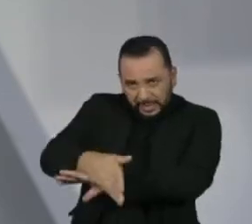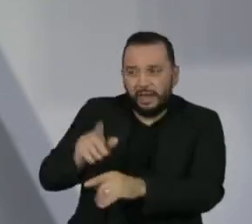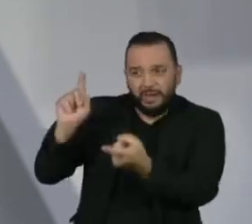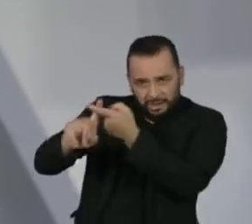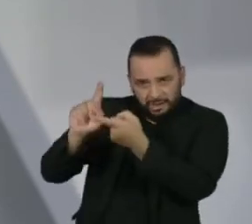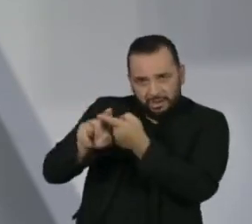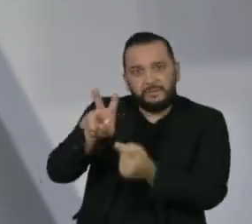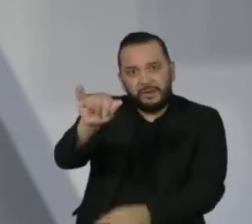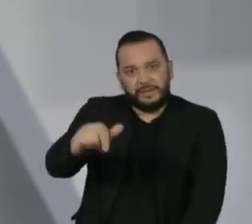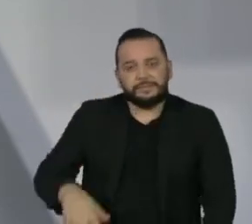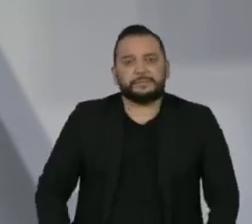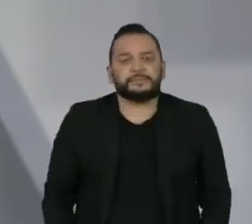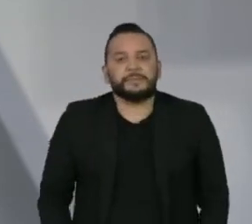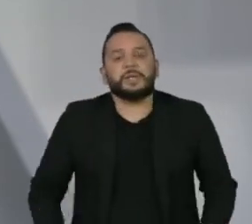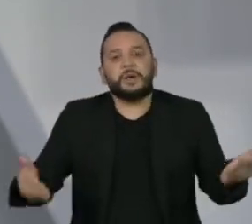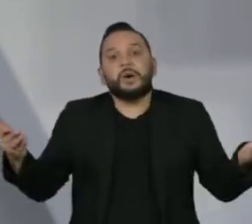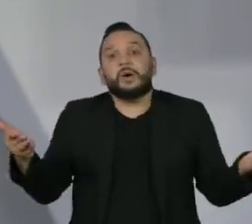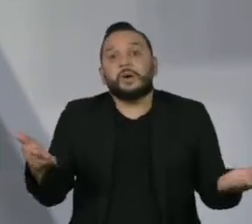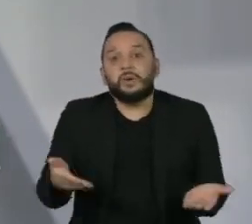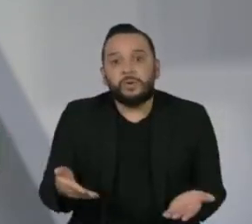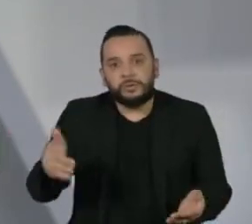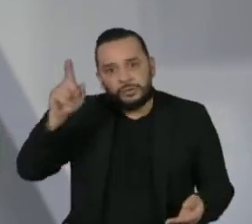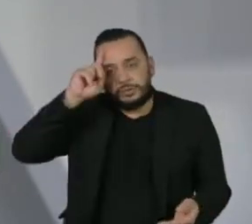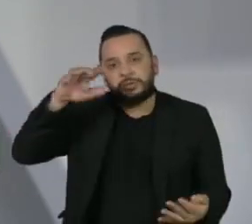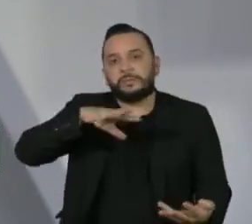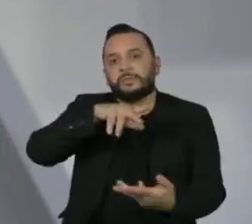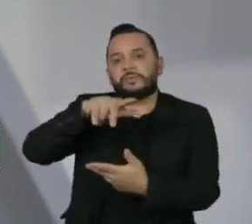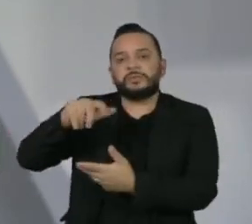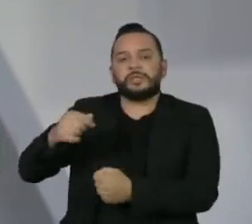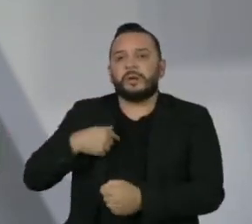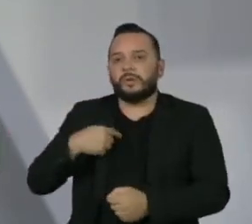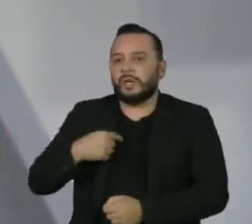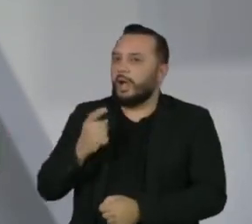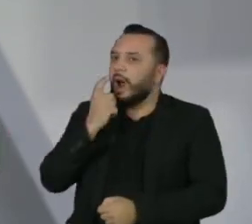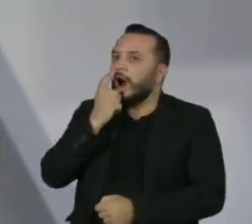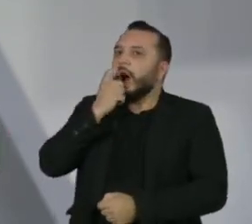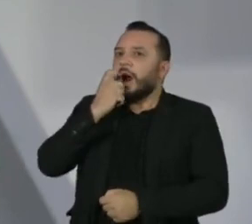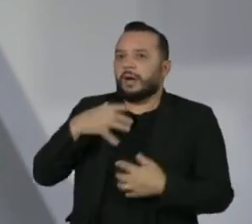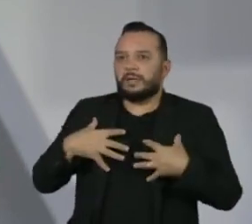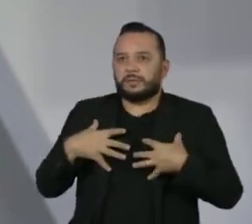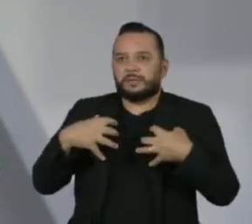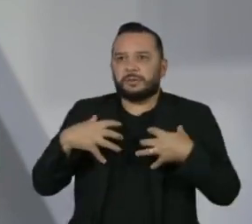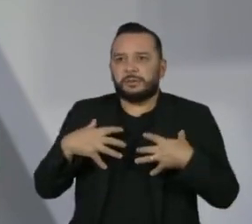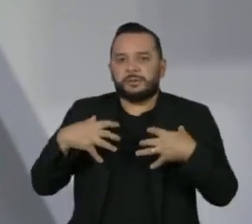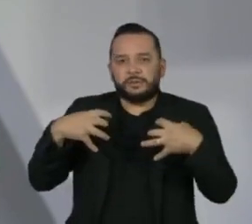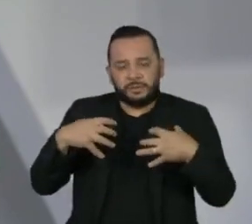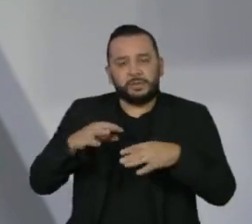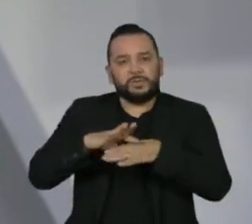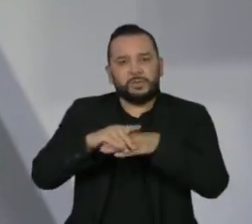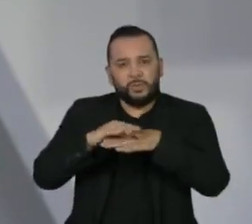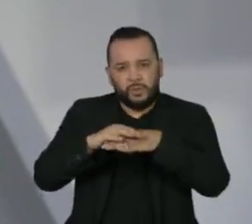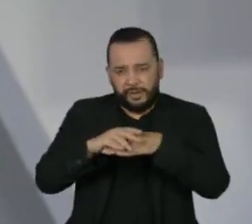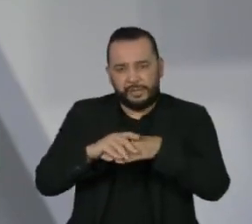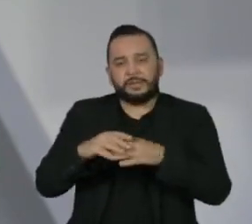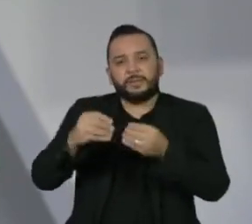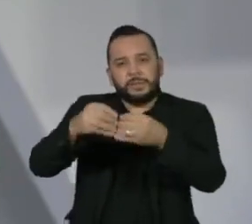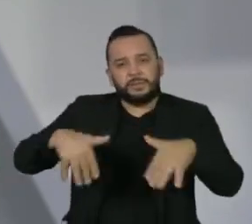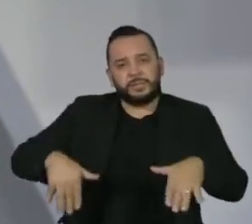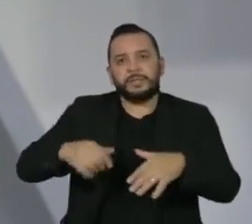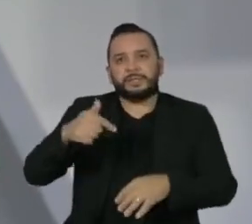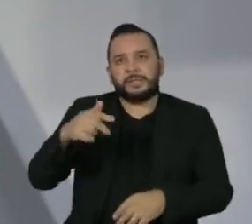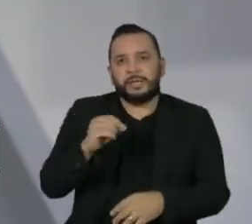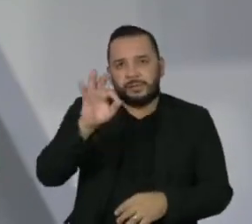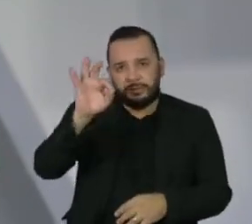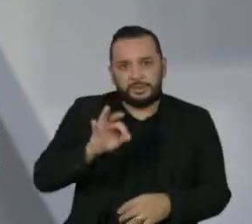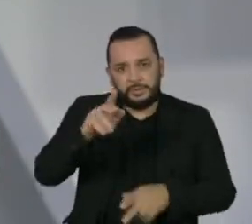Hoje é o Dia Mundial da Asma, doença crônica que afeta cerca de 14% da população brasileira, sendo